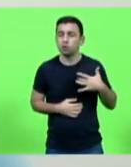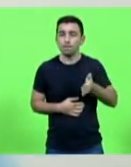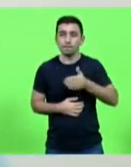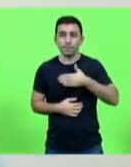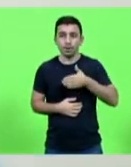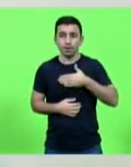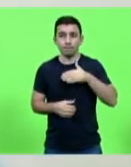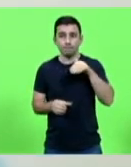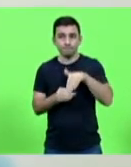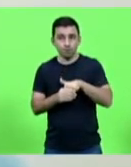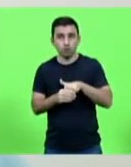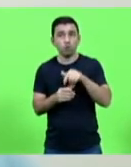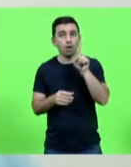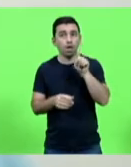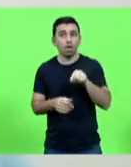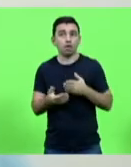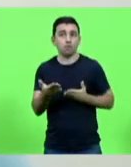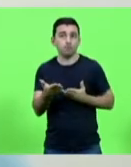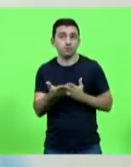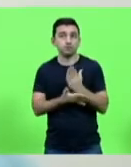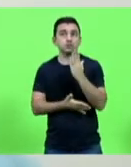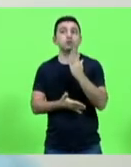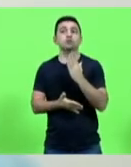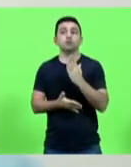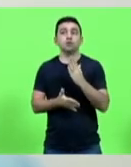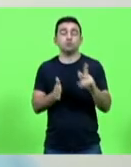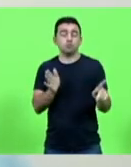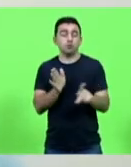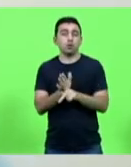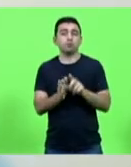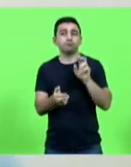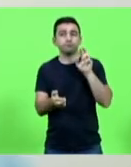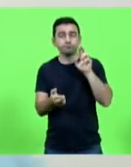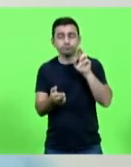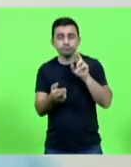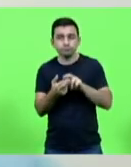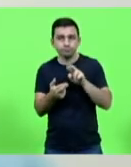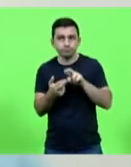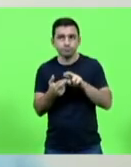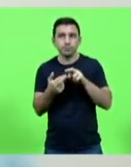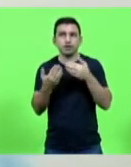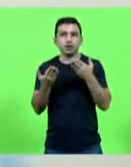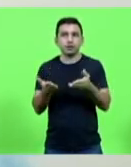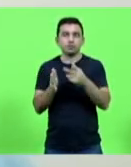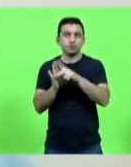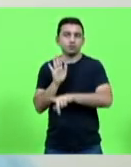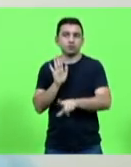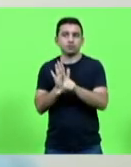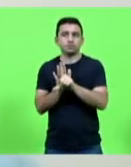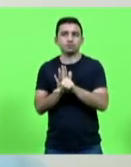pela aprovação do referido projeto de lei. Coloco em discussão.